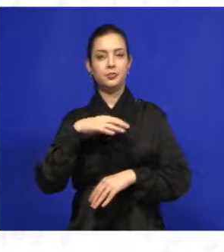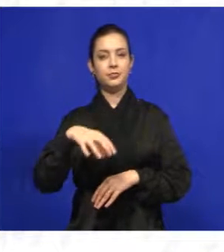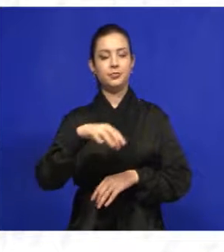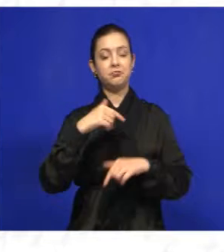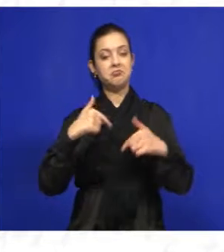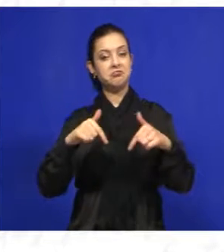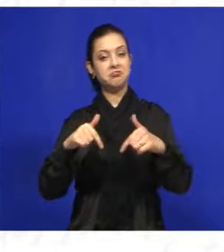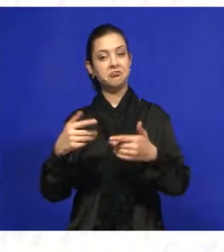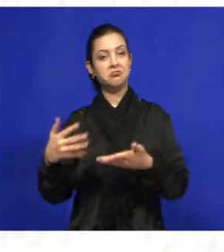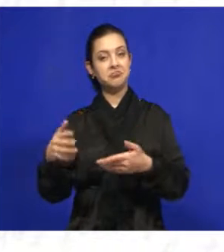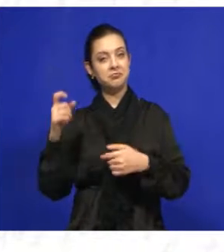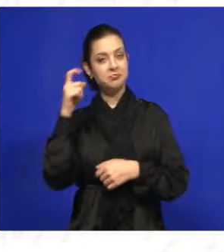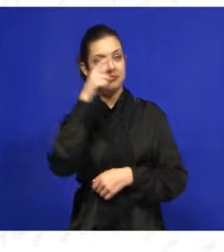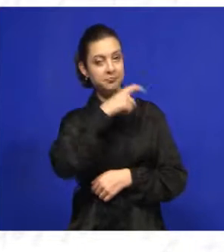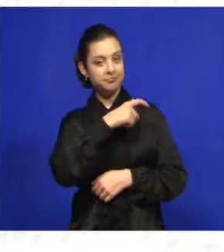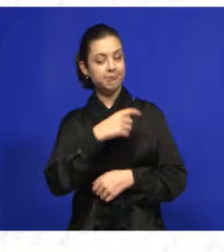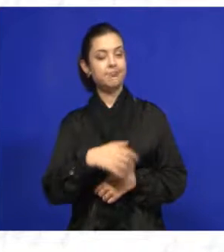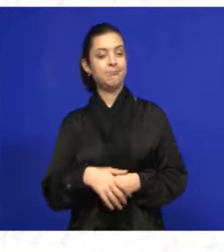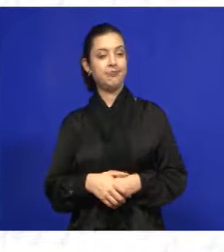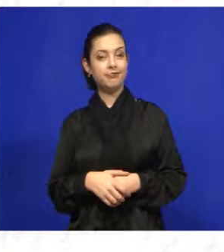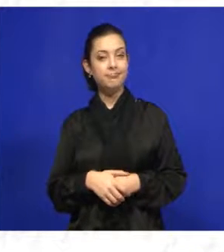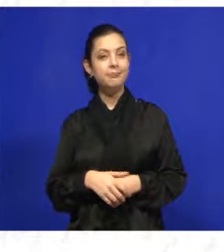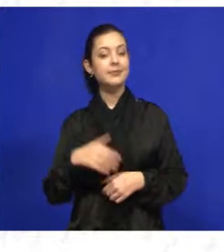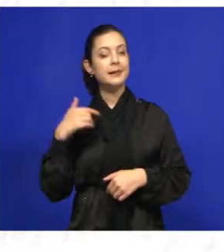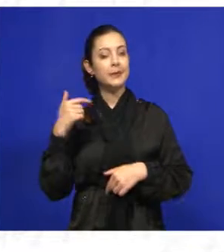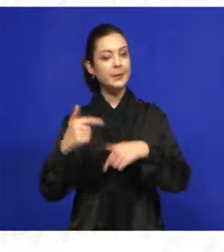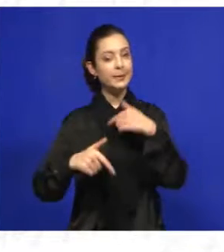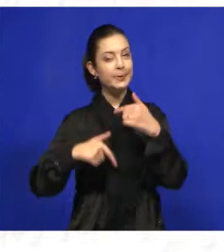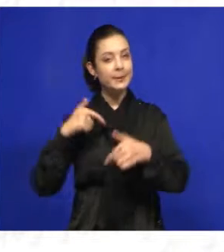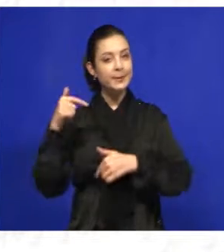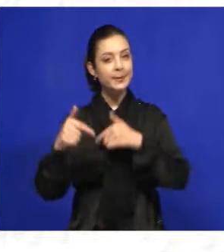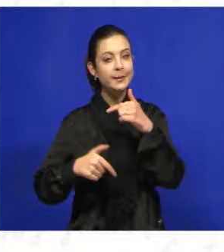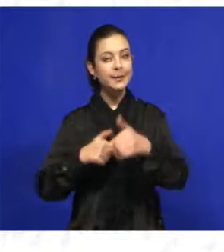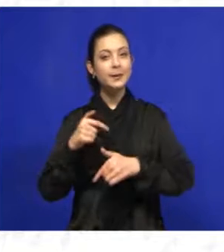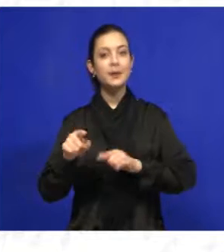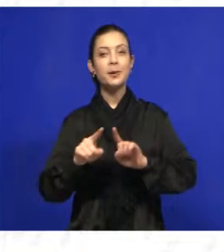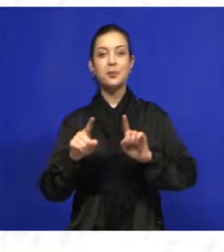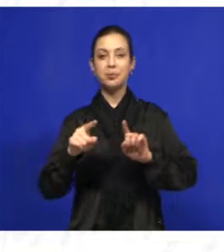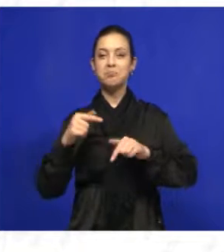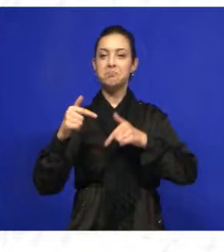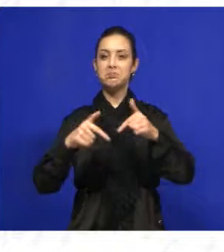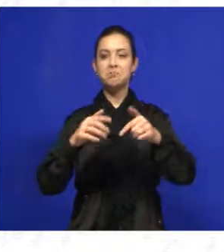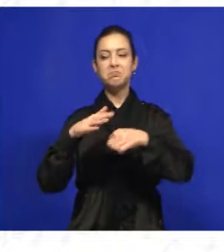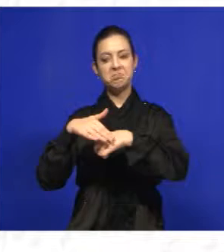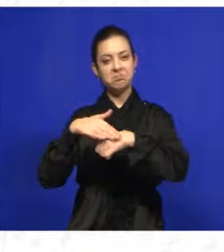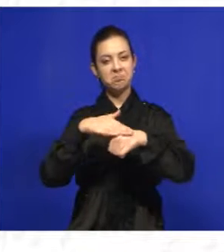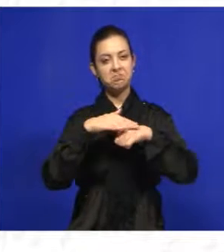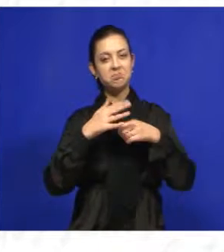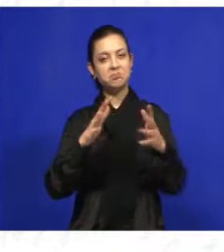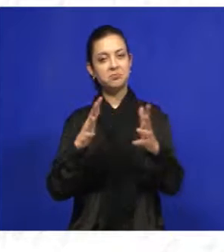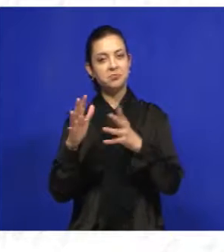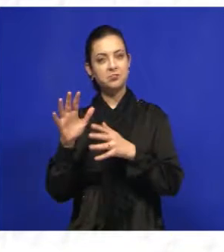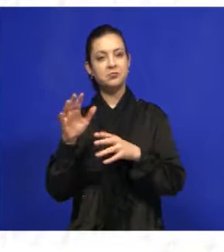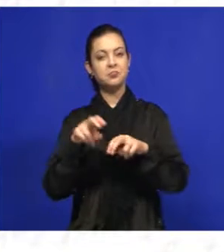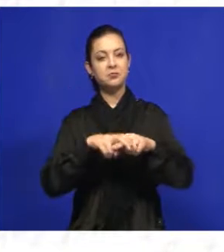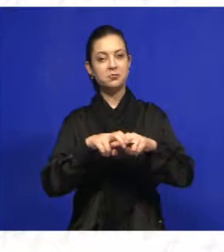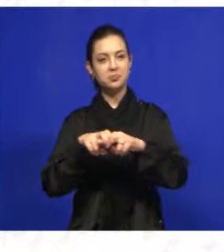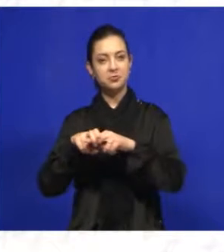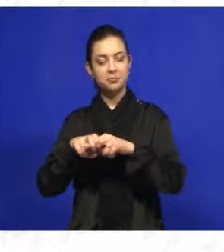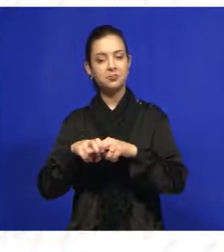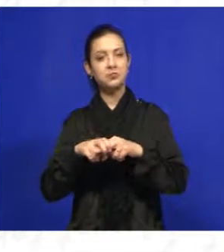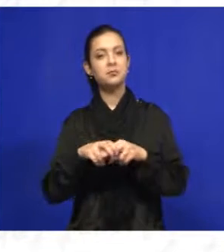É um trabalho difícil, dá muito trabalho, mas o trabalho está sendo realizado, os bancos sendo